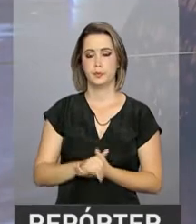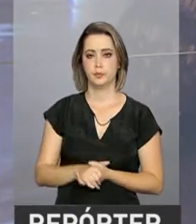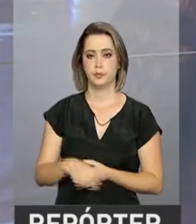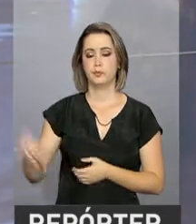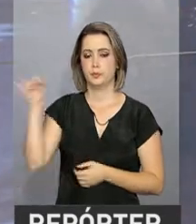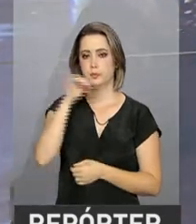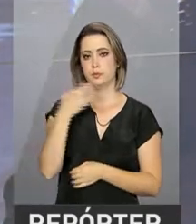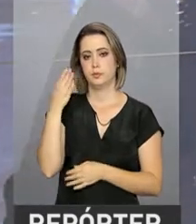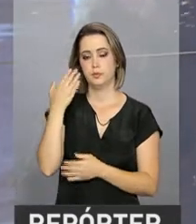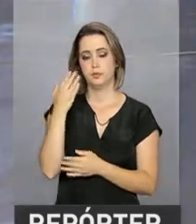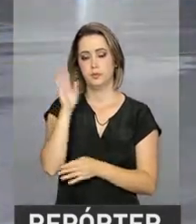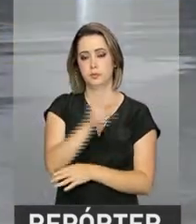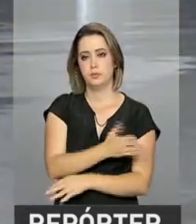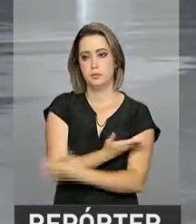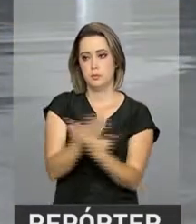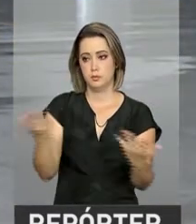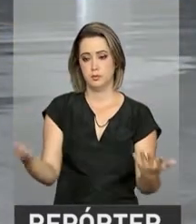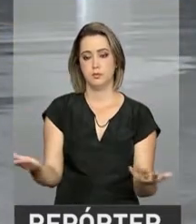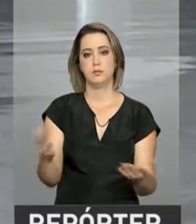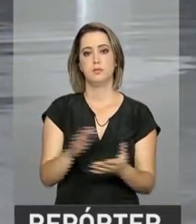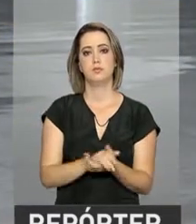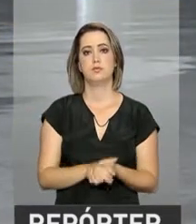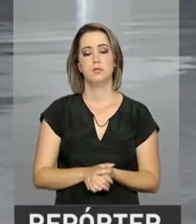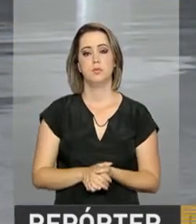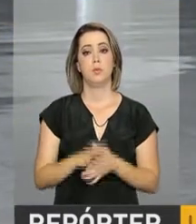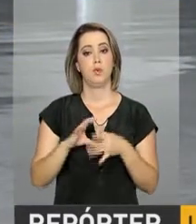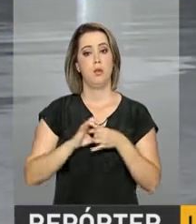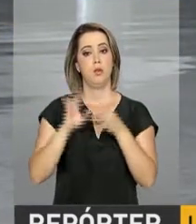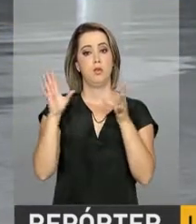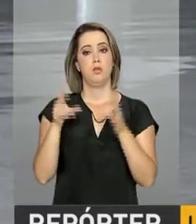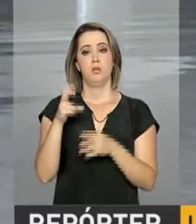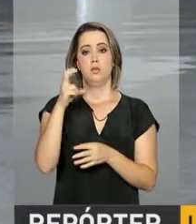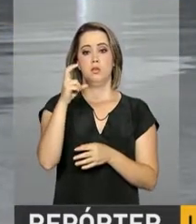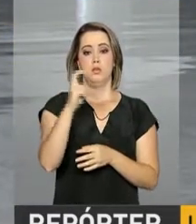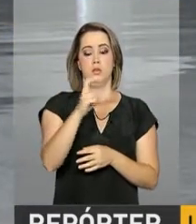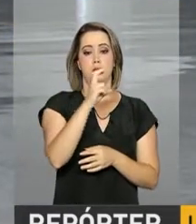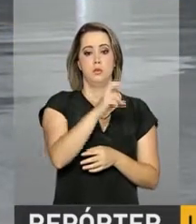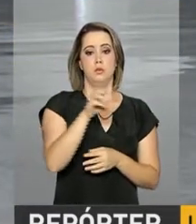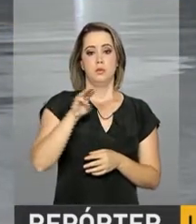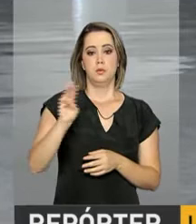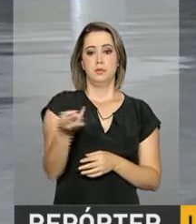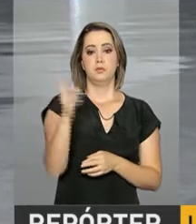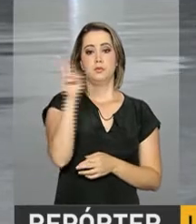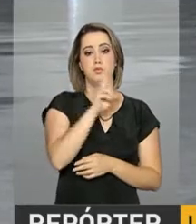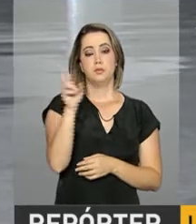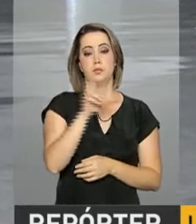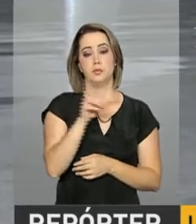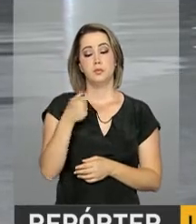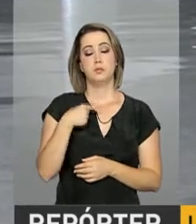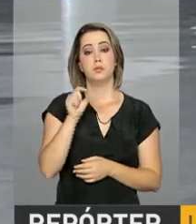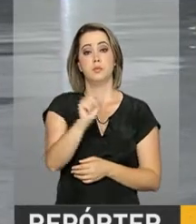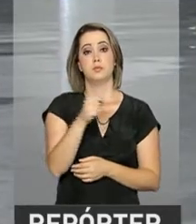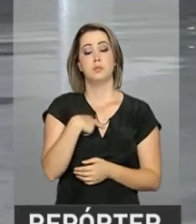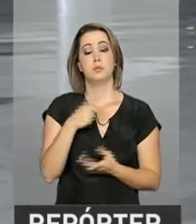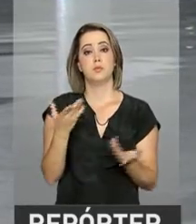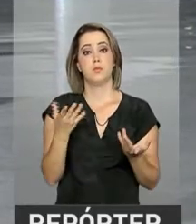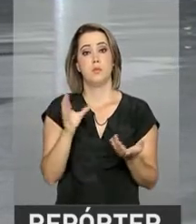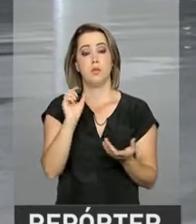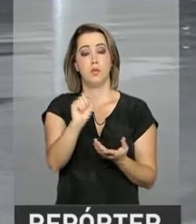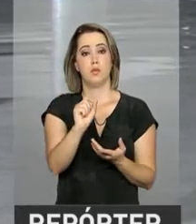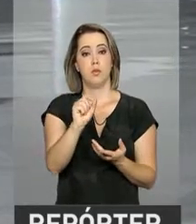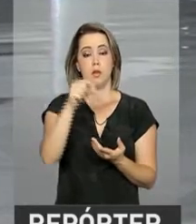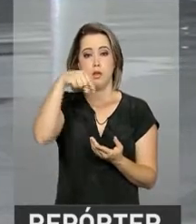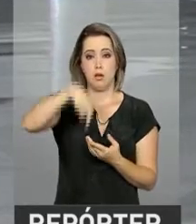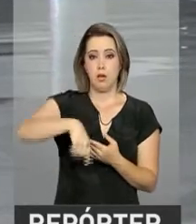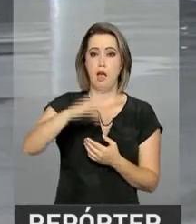Olá, Roberto. Boa tarde. Boa tarde a todos. Com a liberação de R$ 55 milhões, a Companhia de Saneamento Ambiental do Distrito